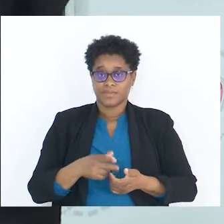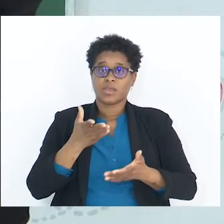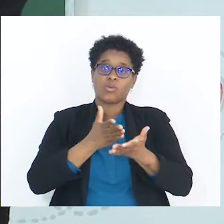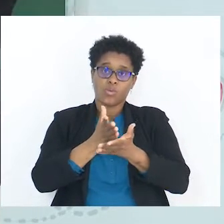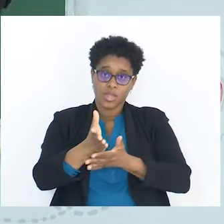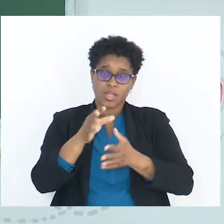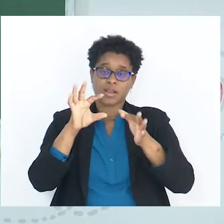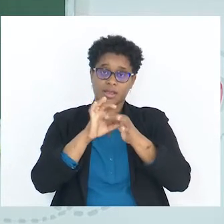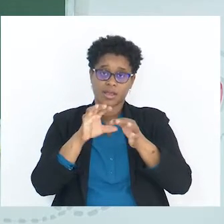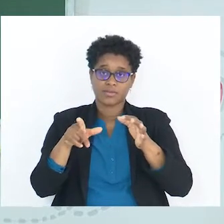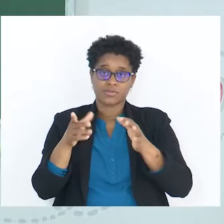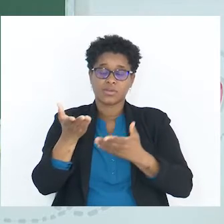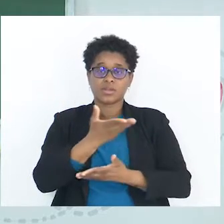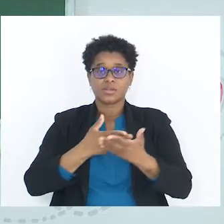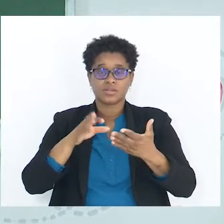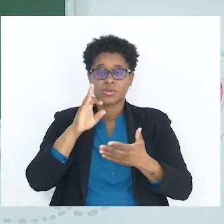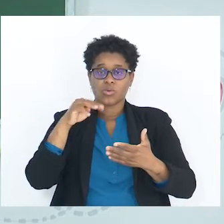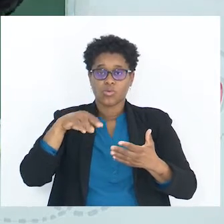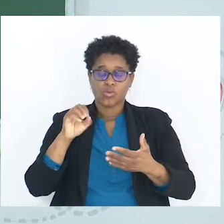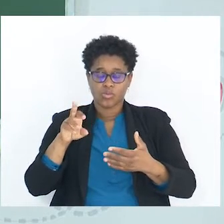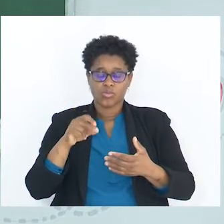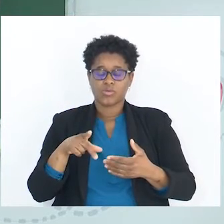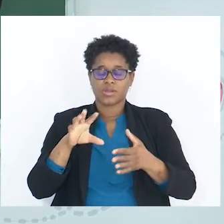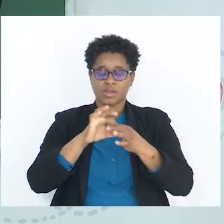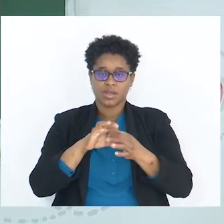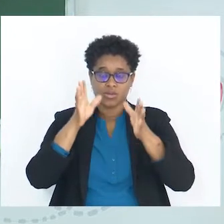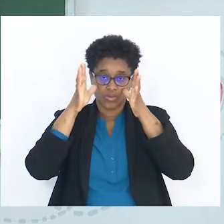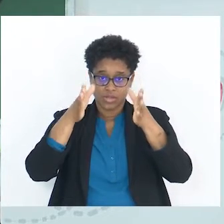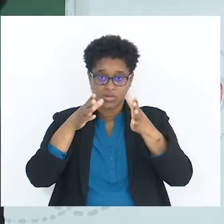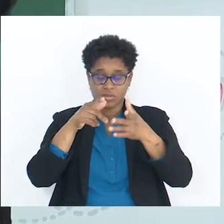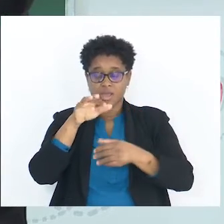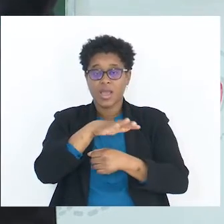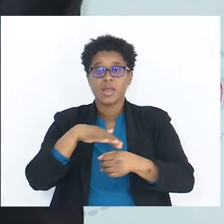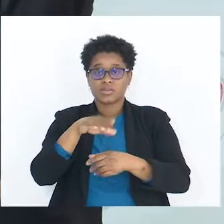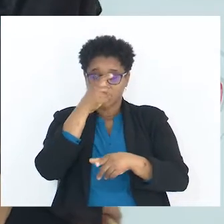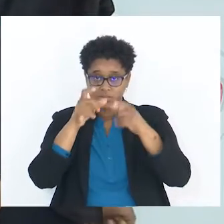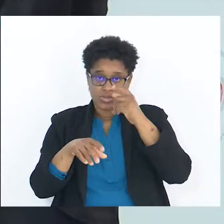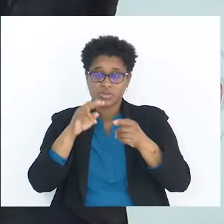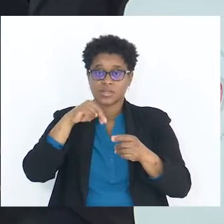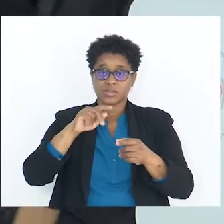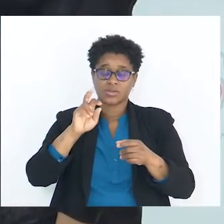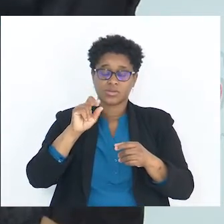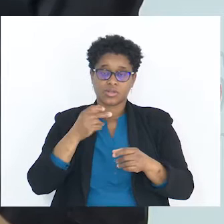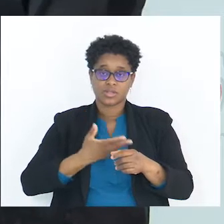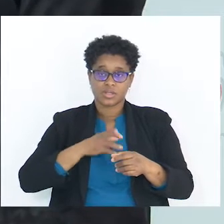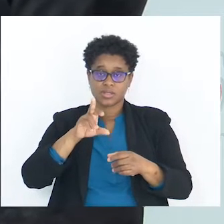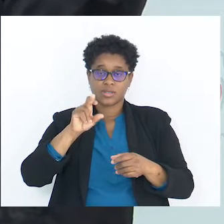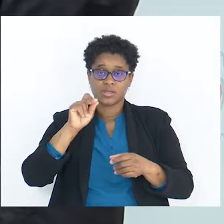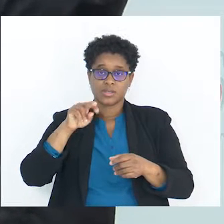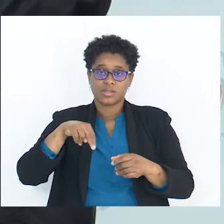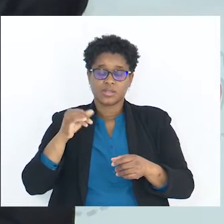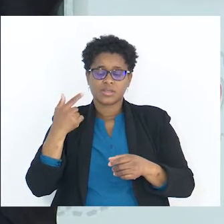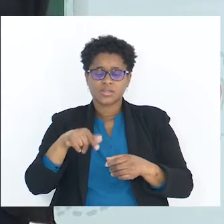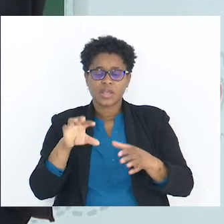E, continuando, relacionado com as variações do humor, a dopamina ligada à concentração e à ação do indivíduo. E a noradrenalina está